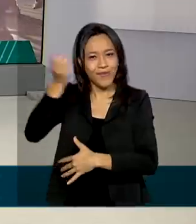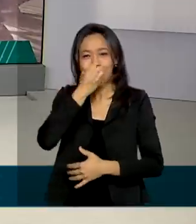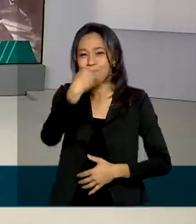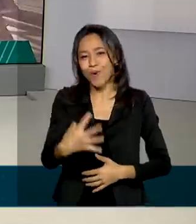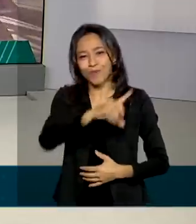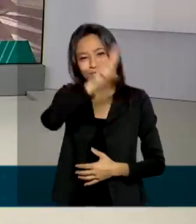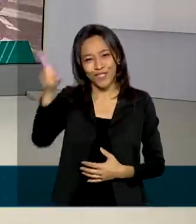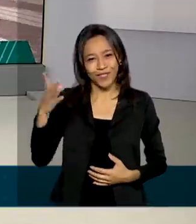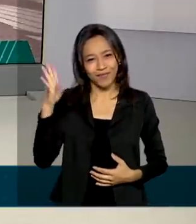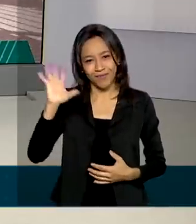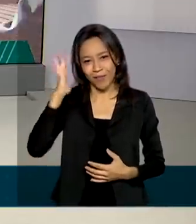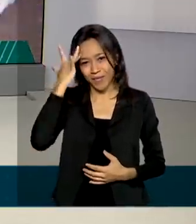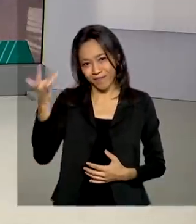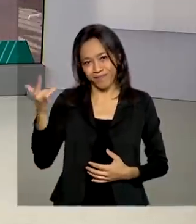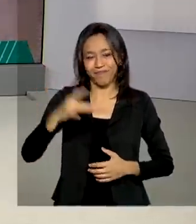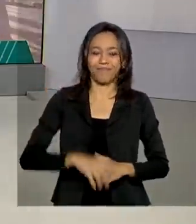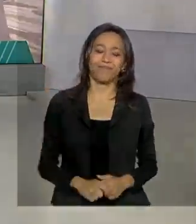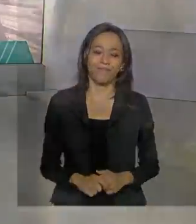dia para você e até amanhã.